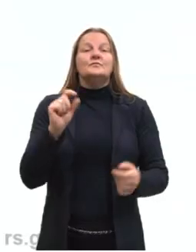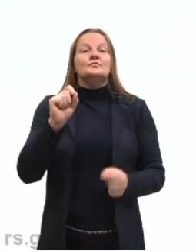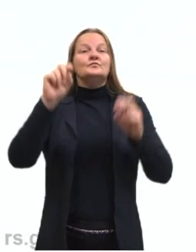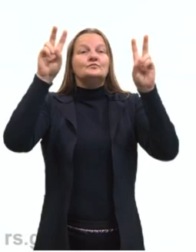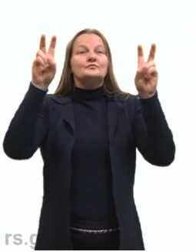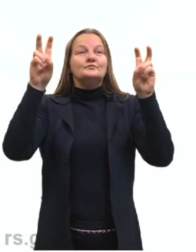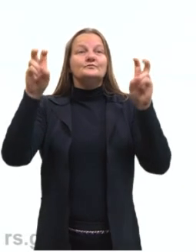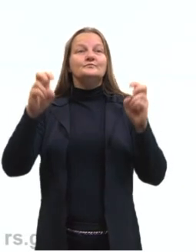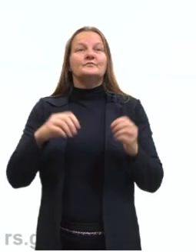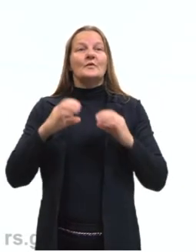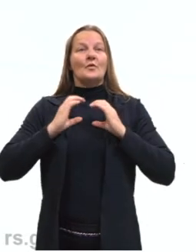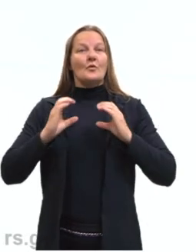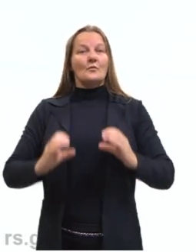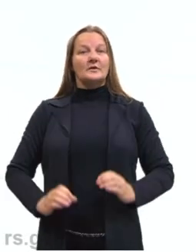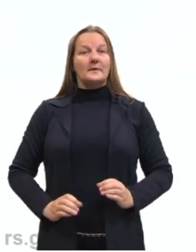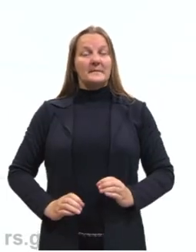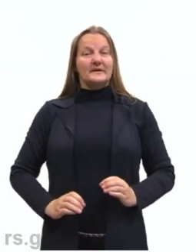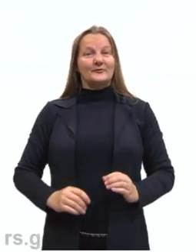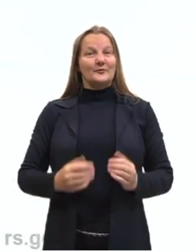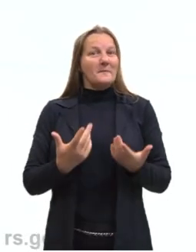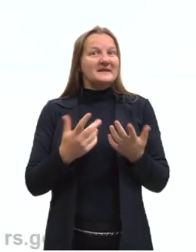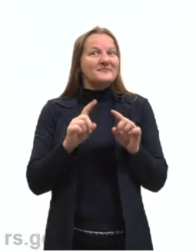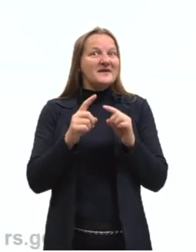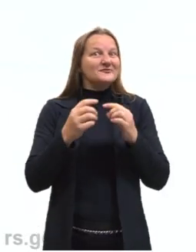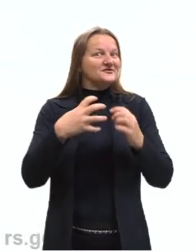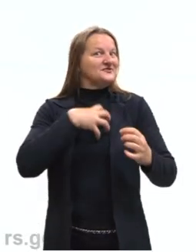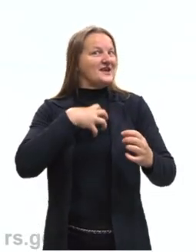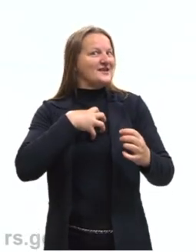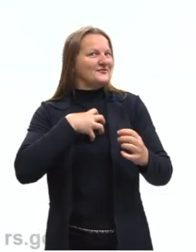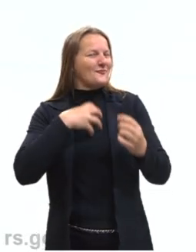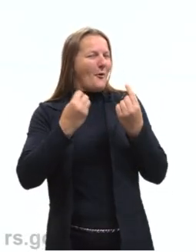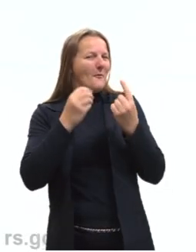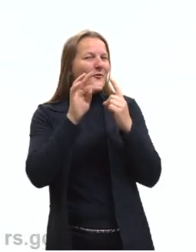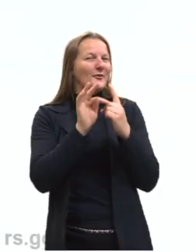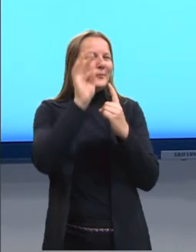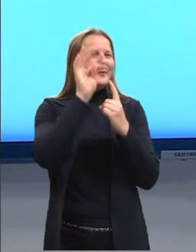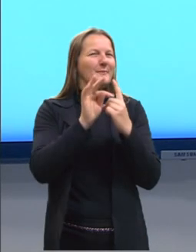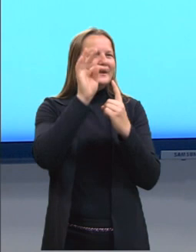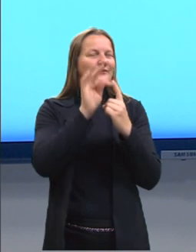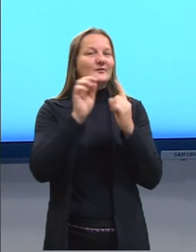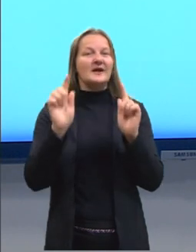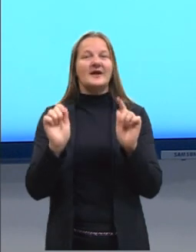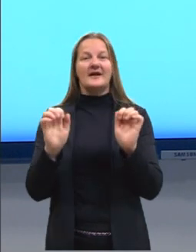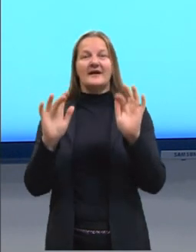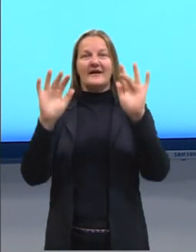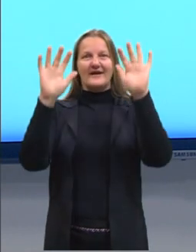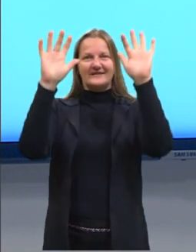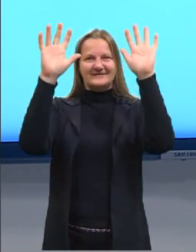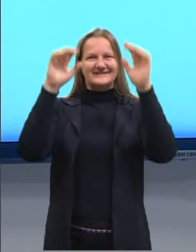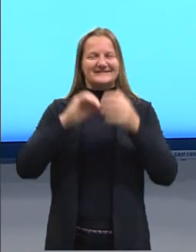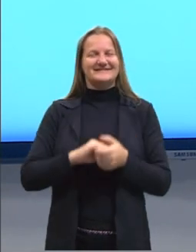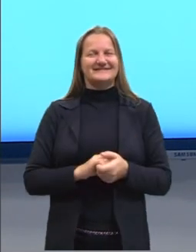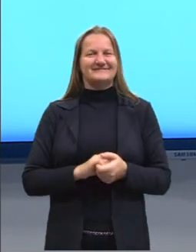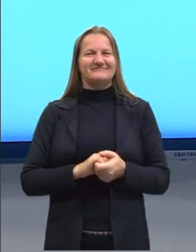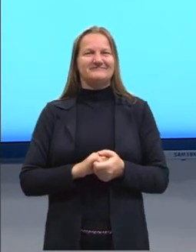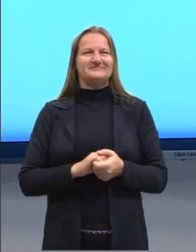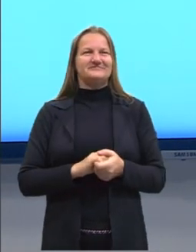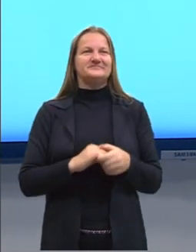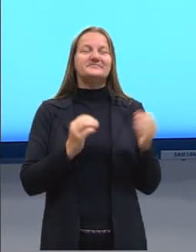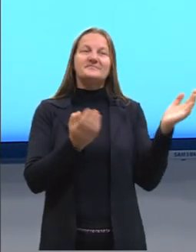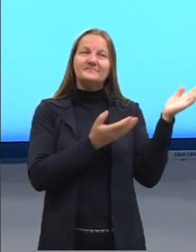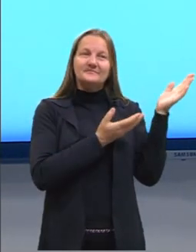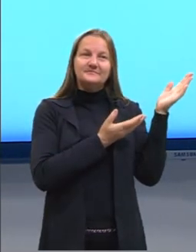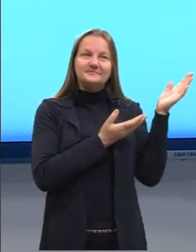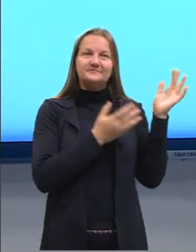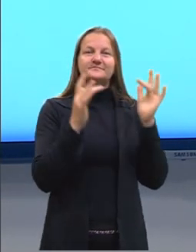comportamento térmico dos gases. Lembrando que vocês podem entrar em contato diretamente comigo, mas aqui também a gente